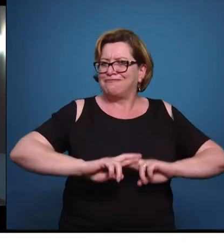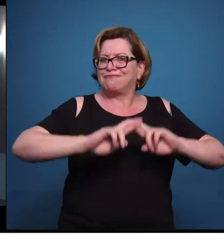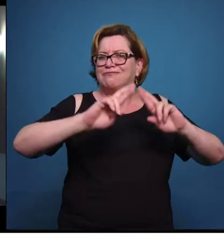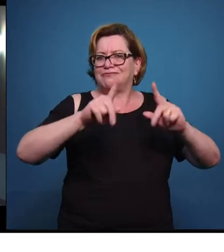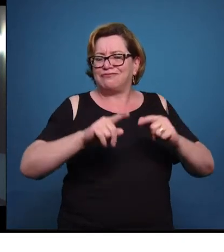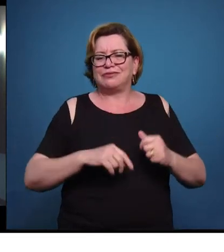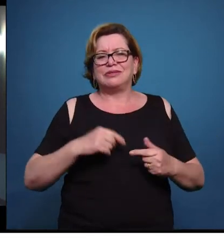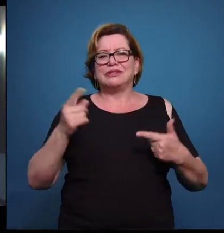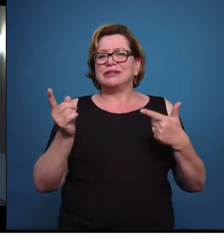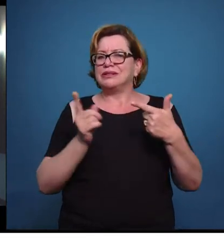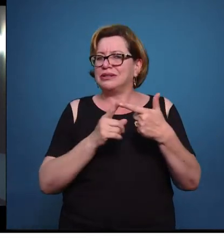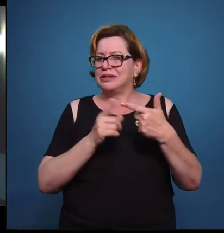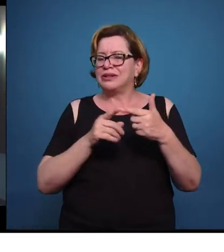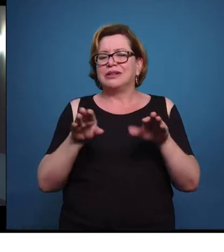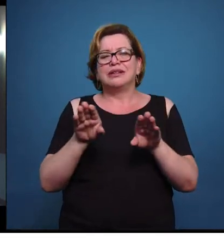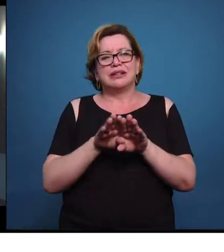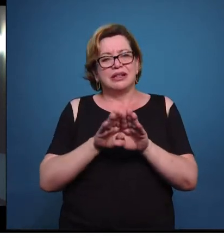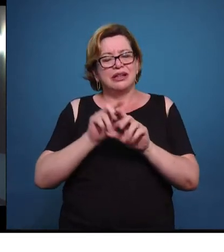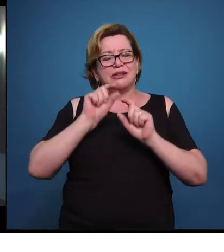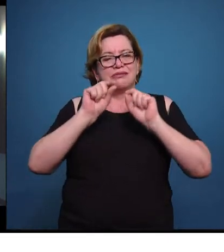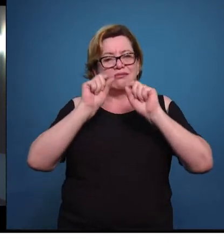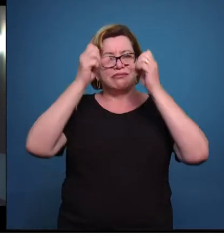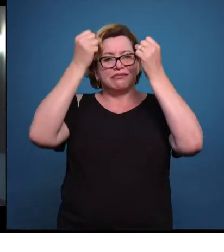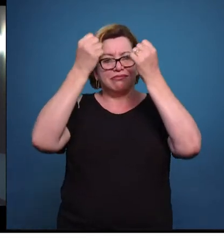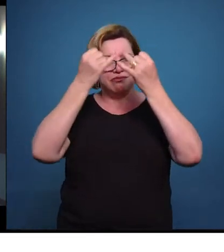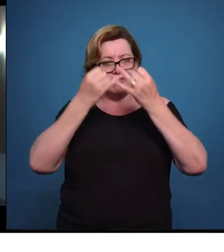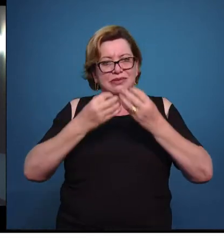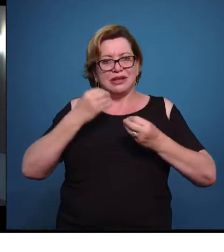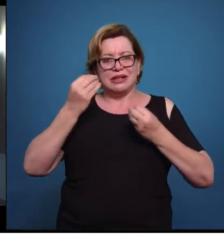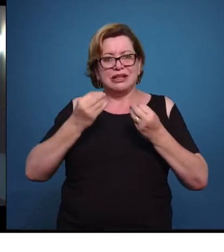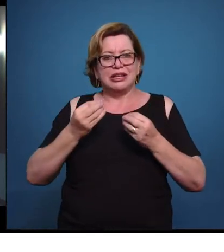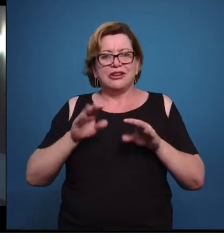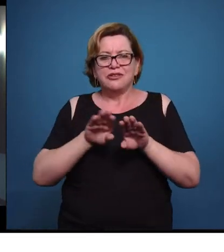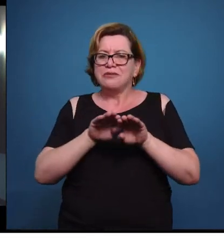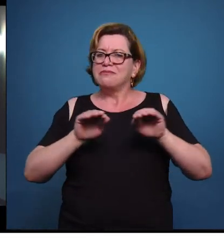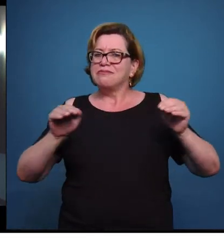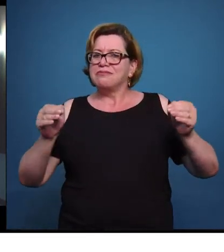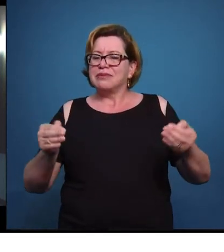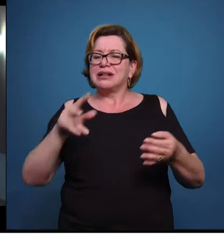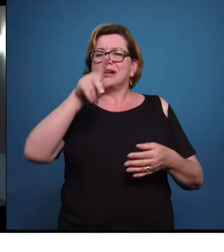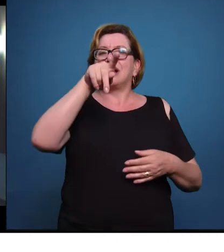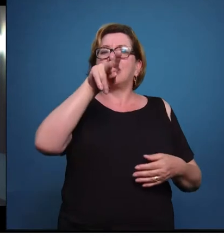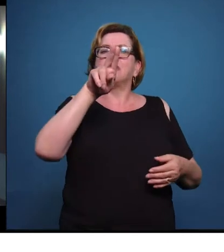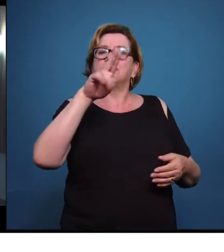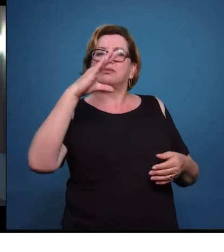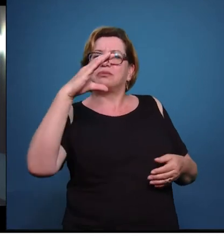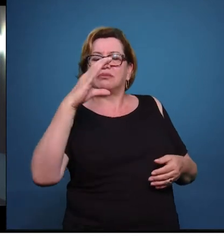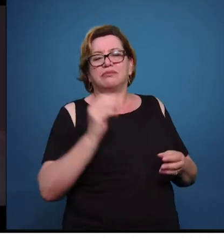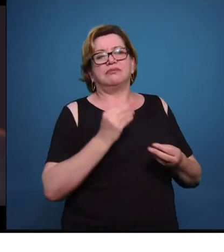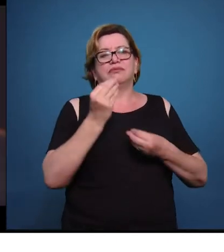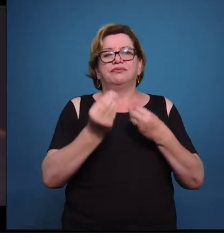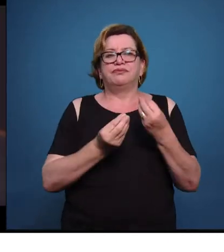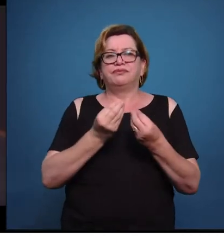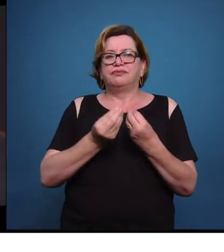Segunda questão que me remete dizer para você aqui, eu participei de uma banca recente na PUC, de uma